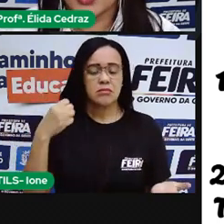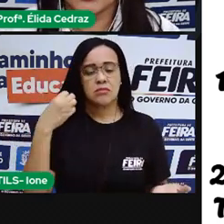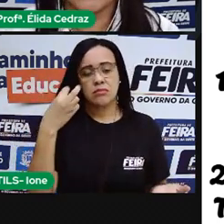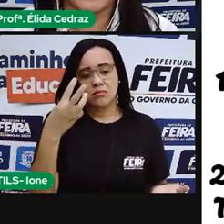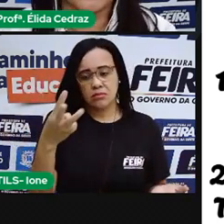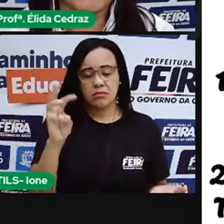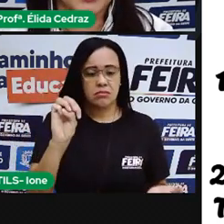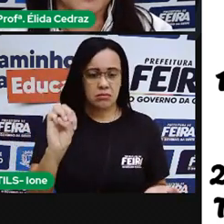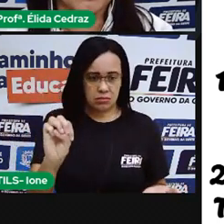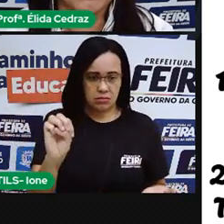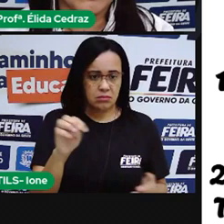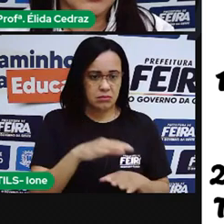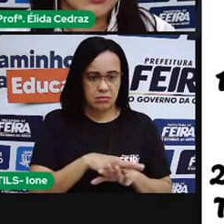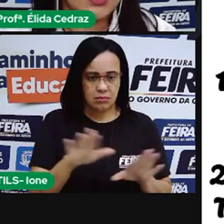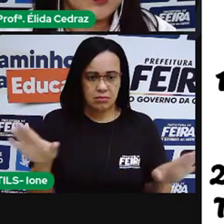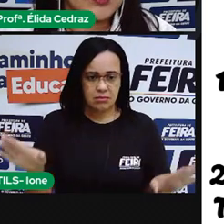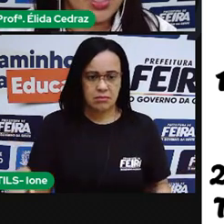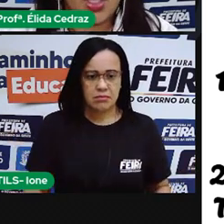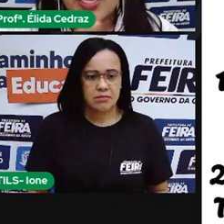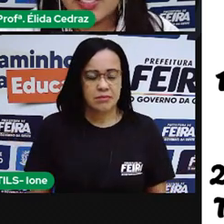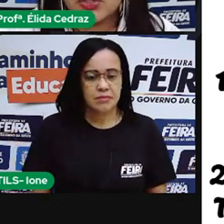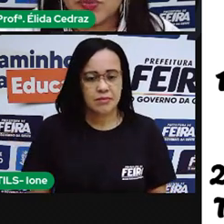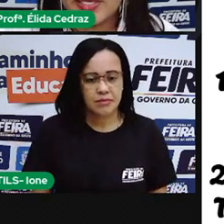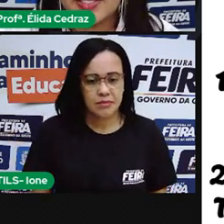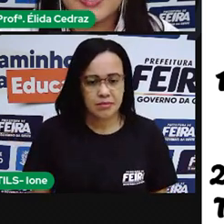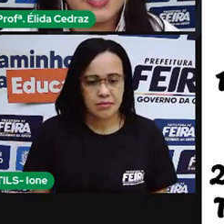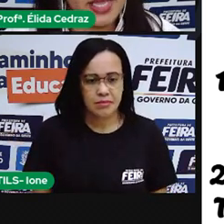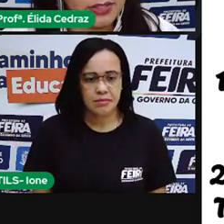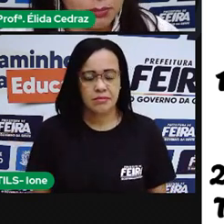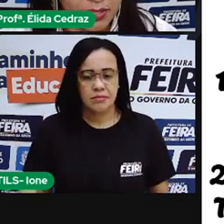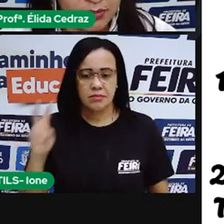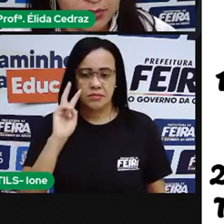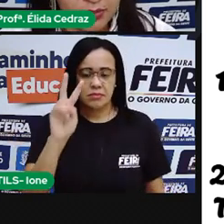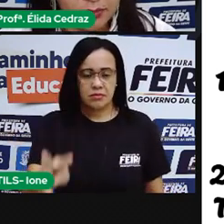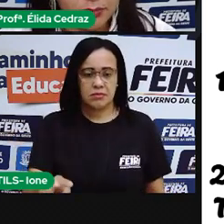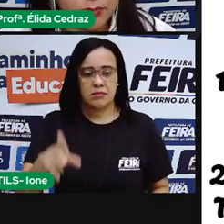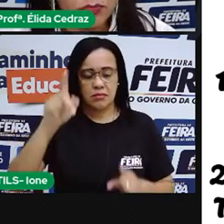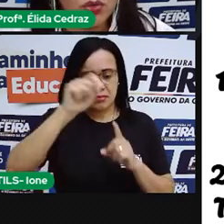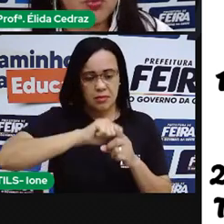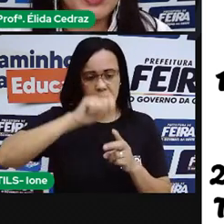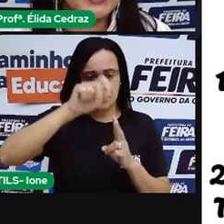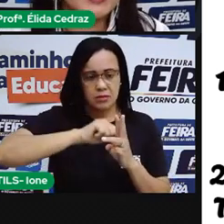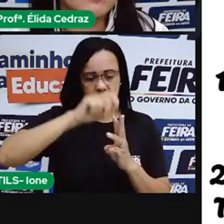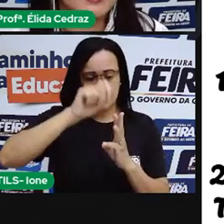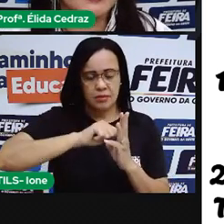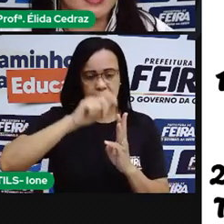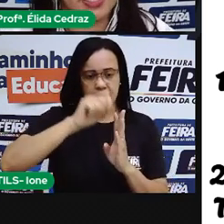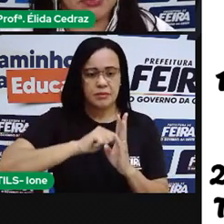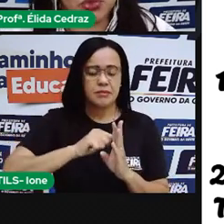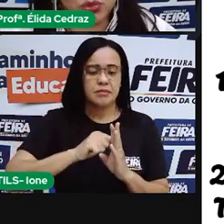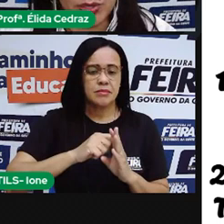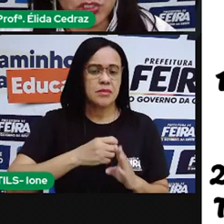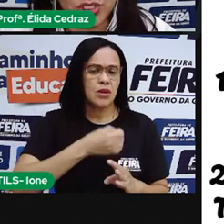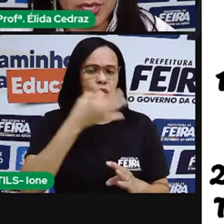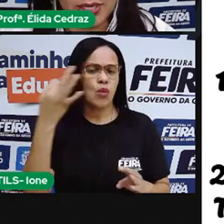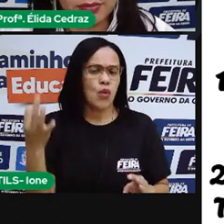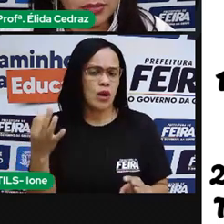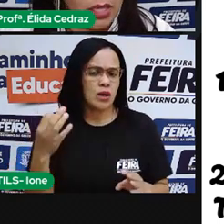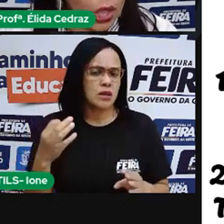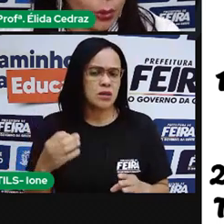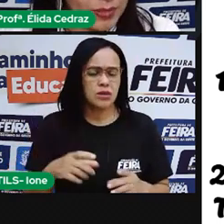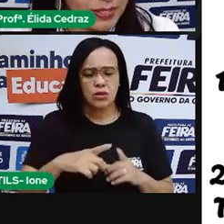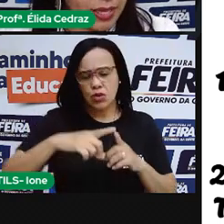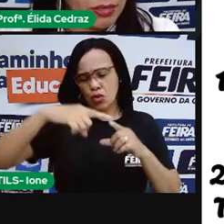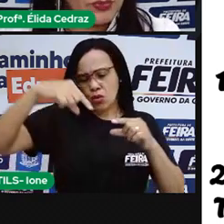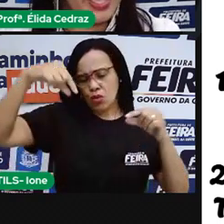dias, muito bem. Olhando esses três meses, quantas vezes teremos Lua cheia?